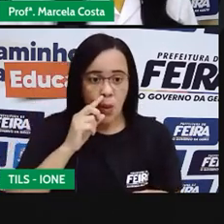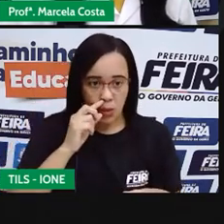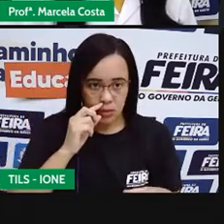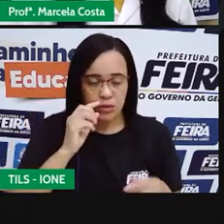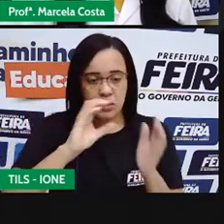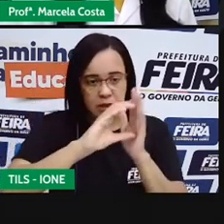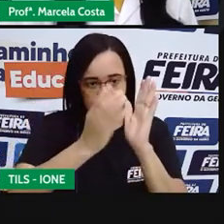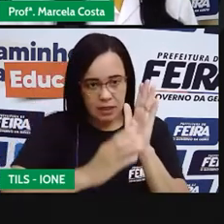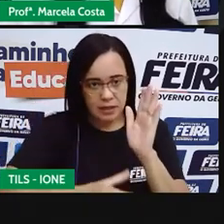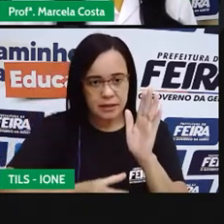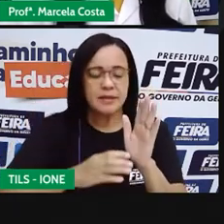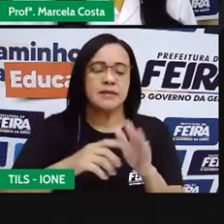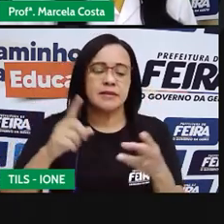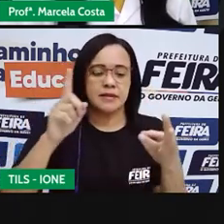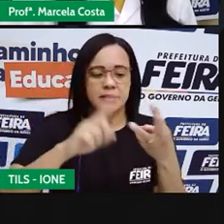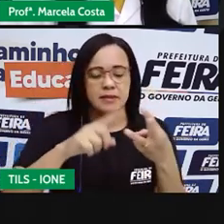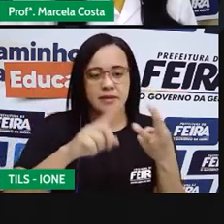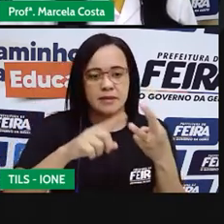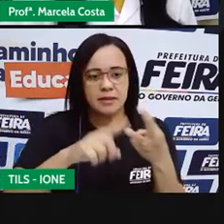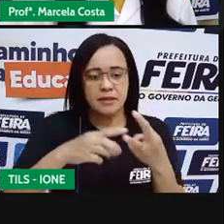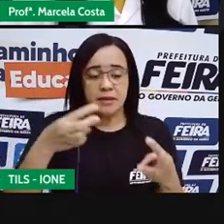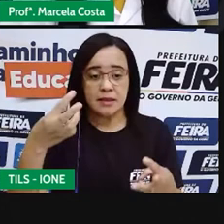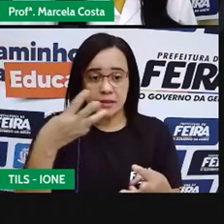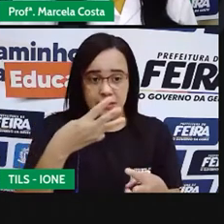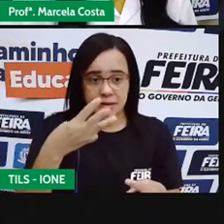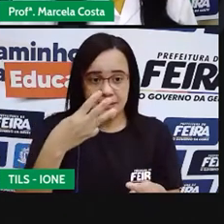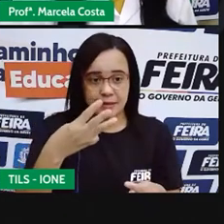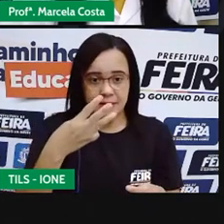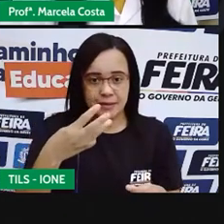colocar aqui na terceira coluna desse quadro.